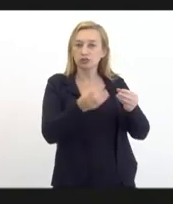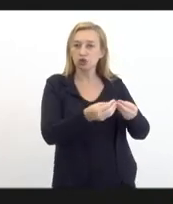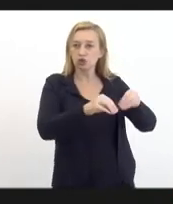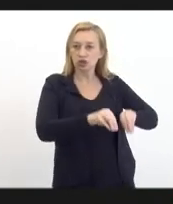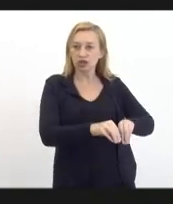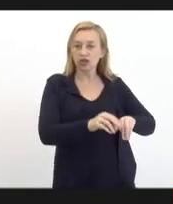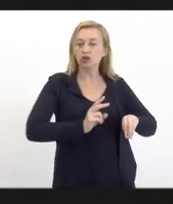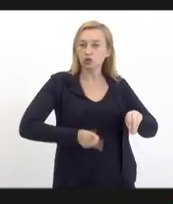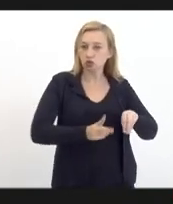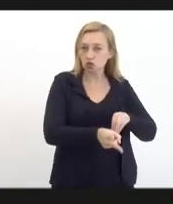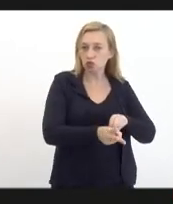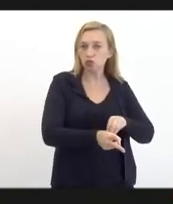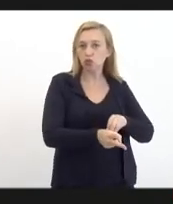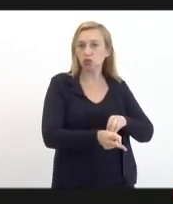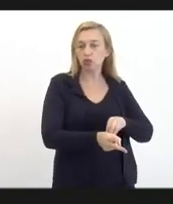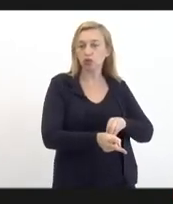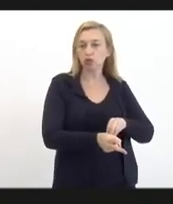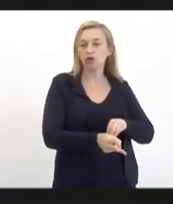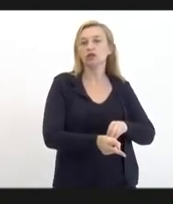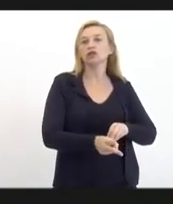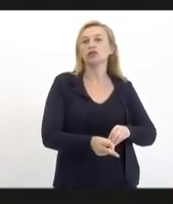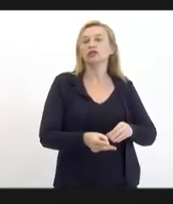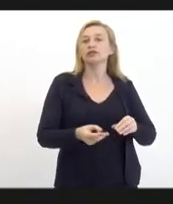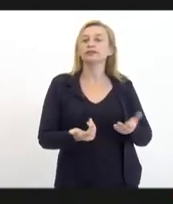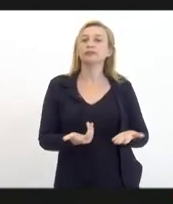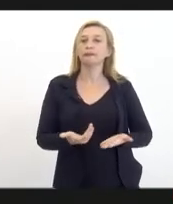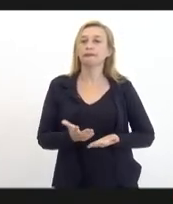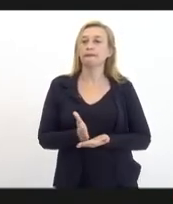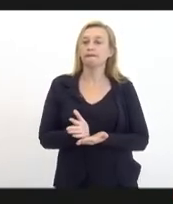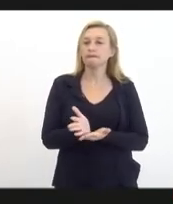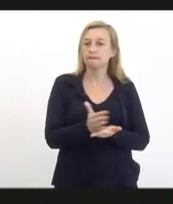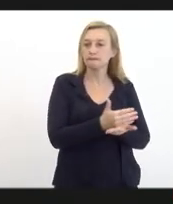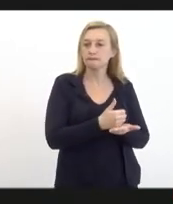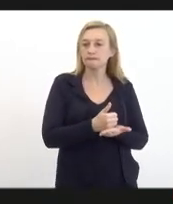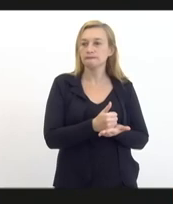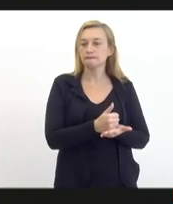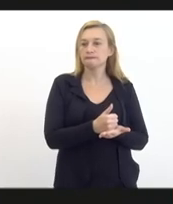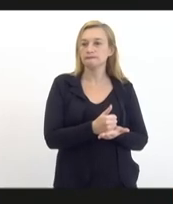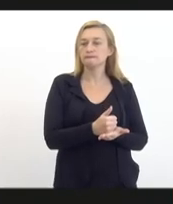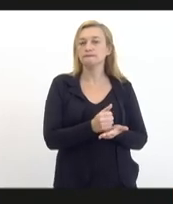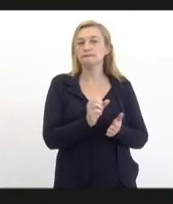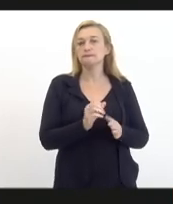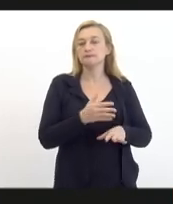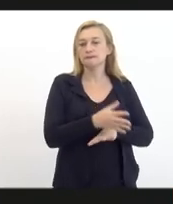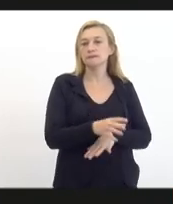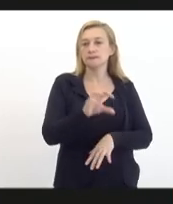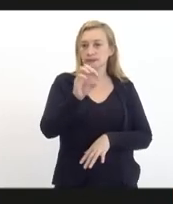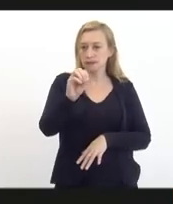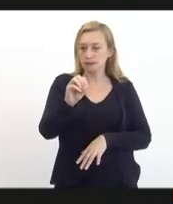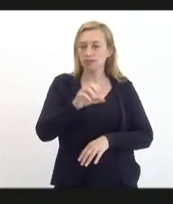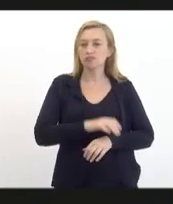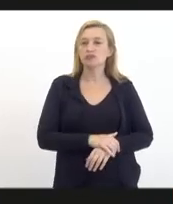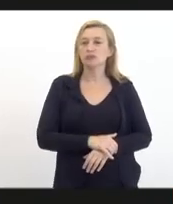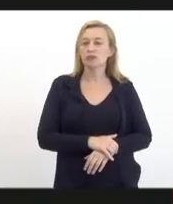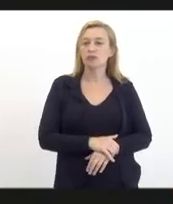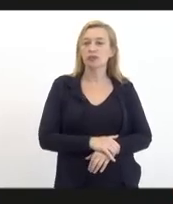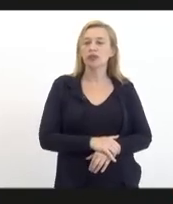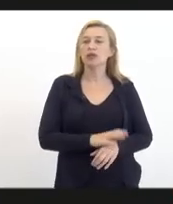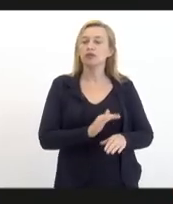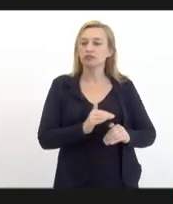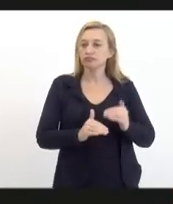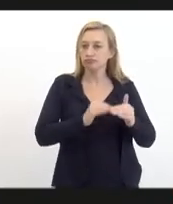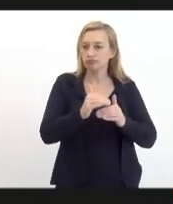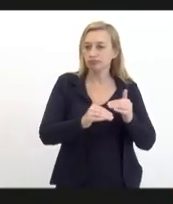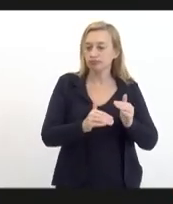ainda está afetado, onde as suas receitas de faturamento foram a zero. Então, isso está no processo de recuperação